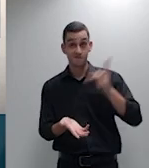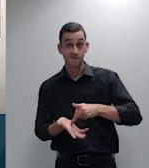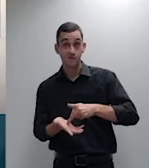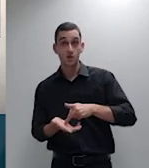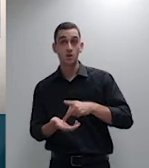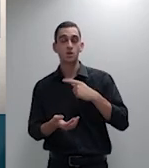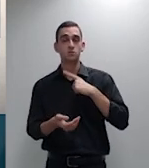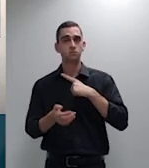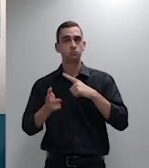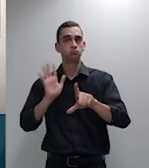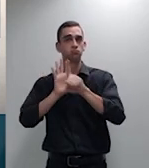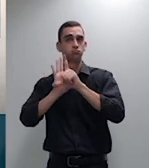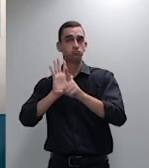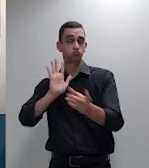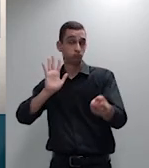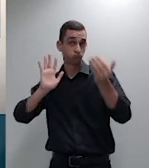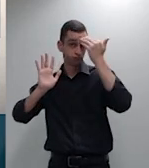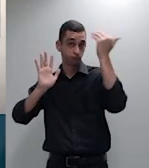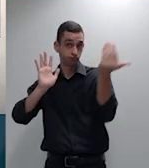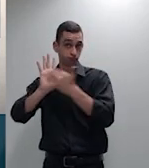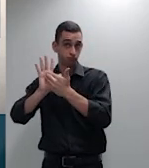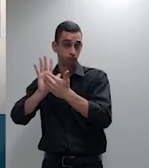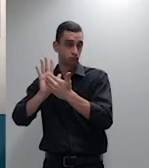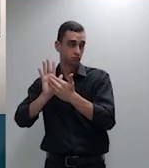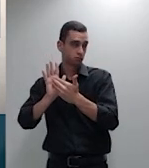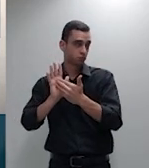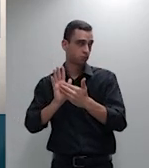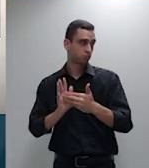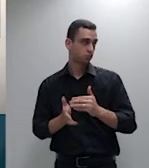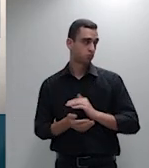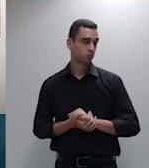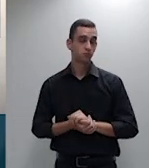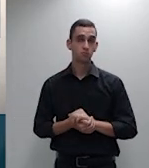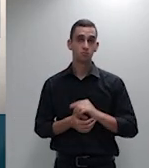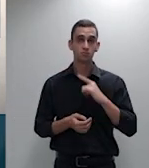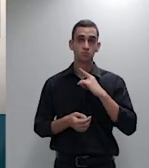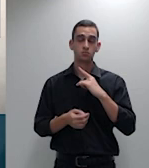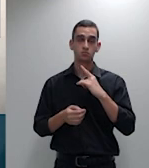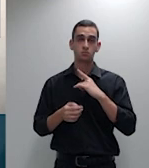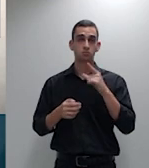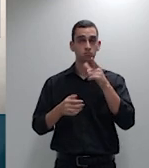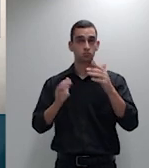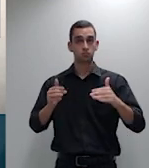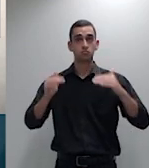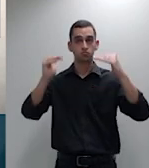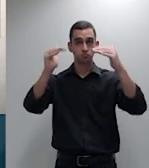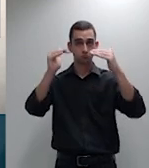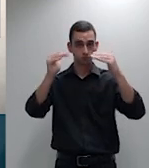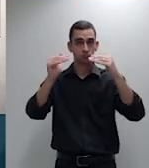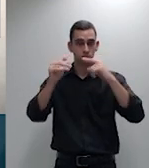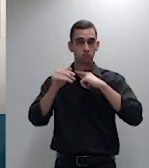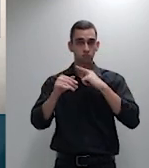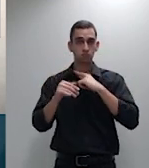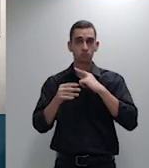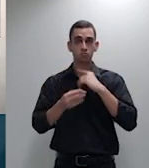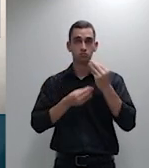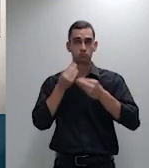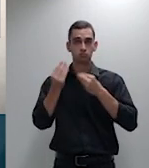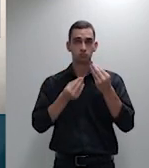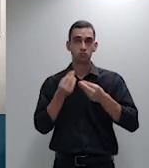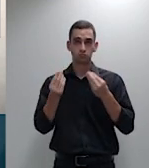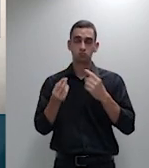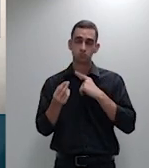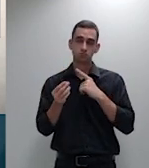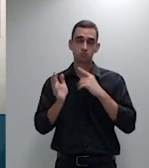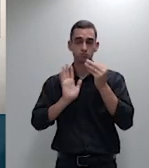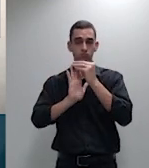vou seguir eu sigo vossa excelência nisso aí lembro da lição de Teotônio Negrão que dizia que nós que trabalhamos